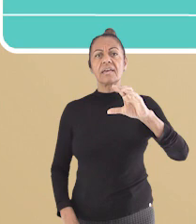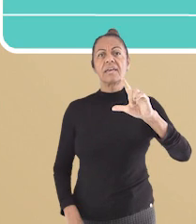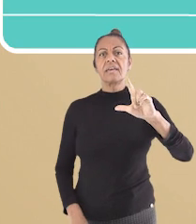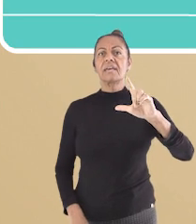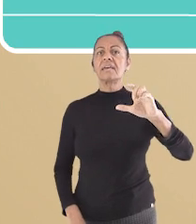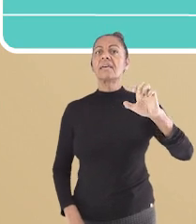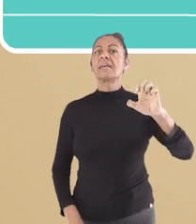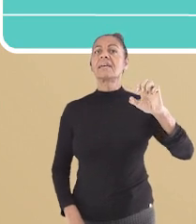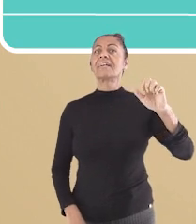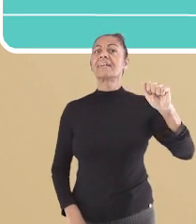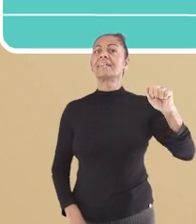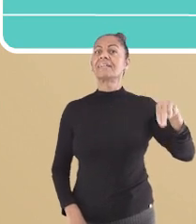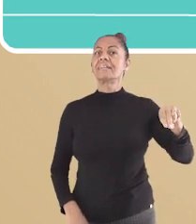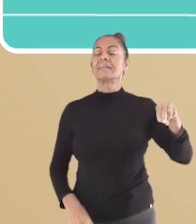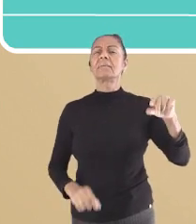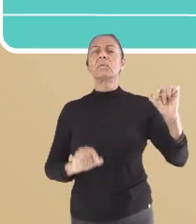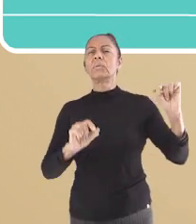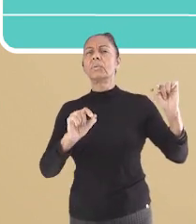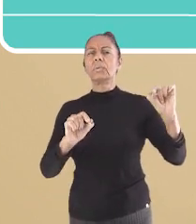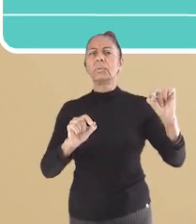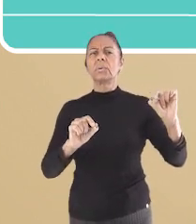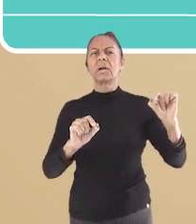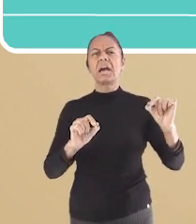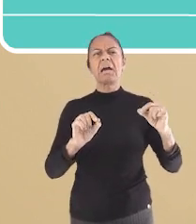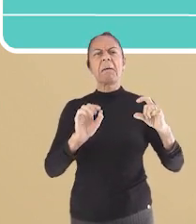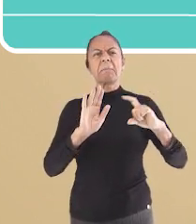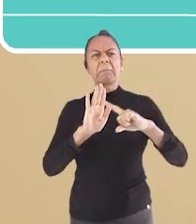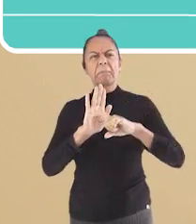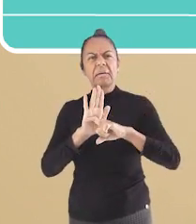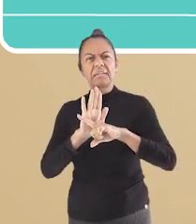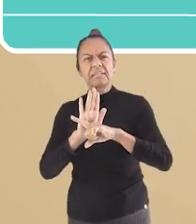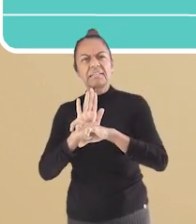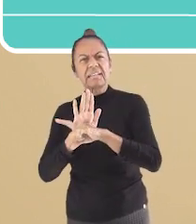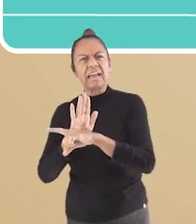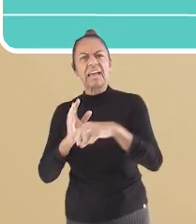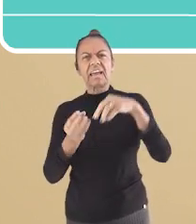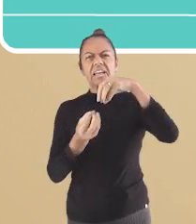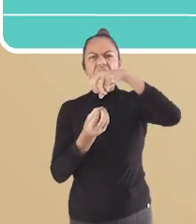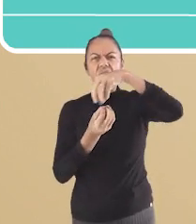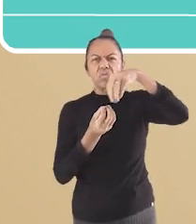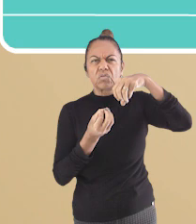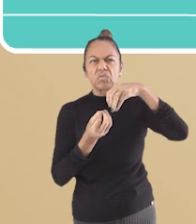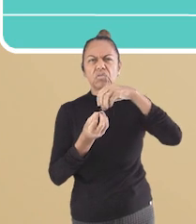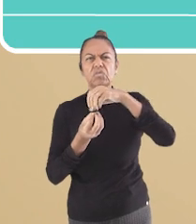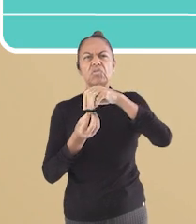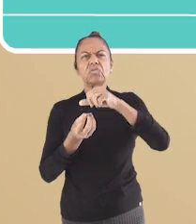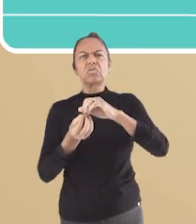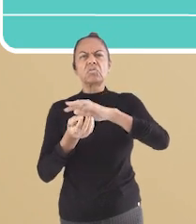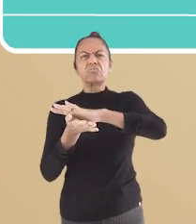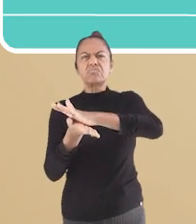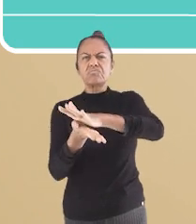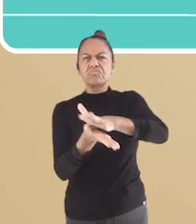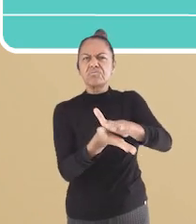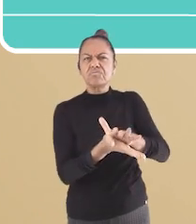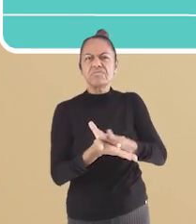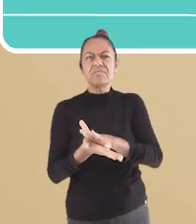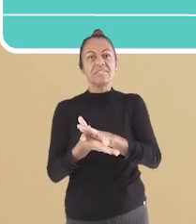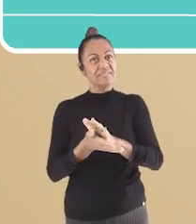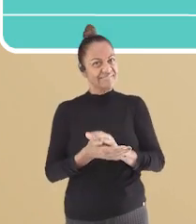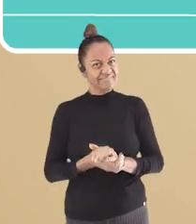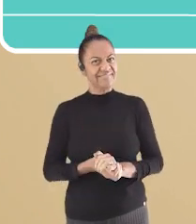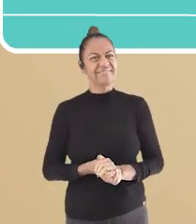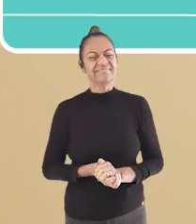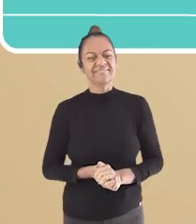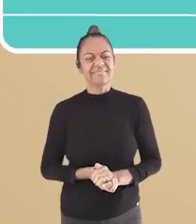texto. Super Clean, Super Fórmula. 30 segundos para eliminar vírus, bactérias e